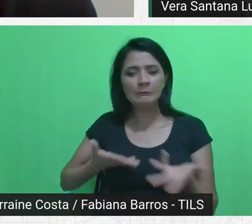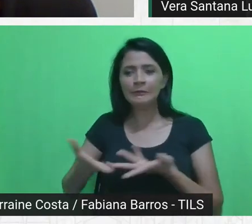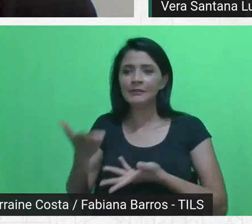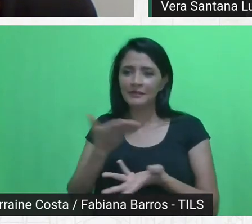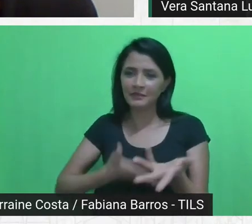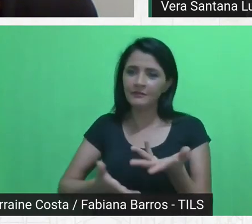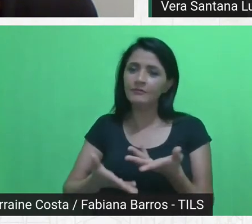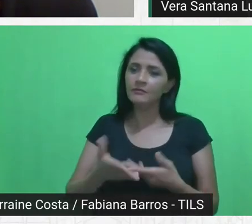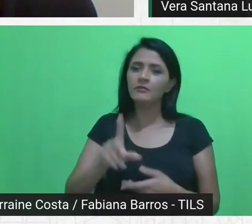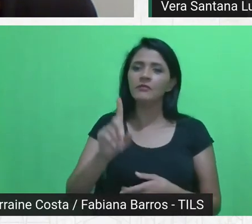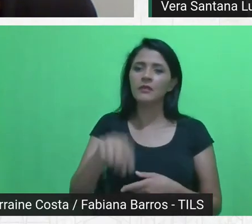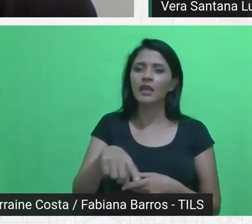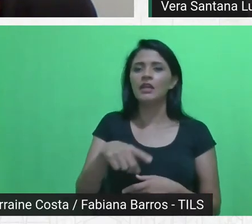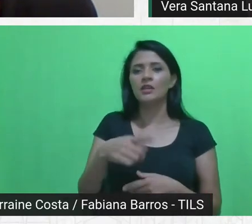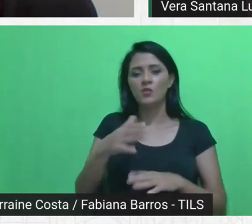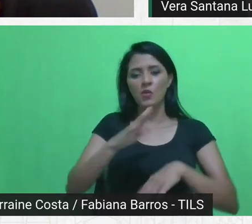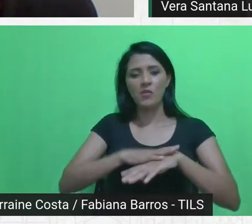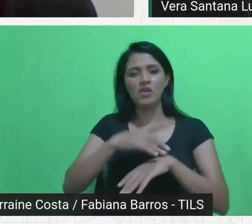aí, quando a Malu, perdão,